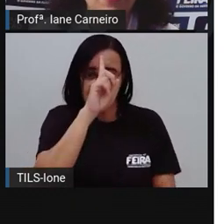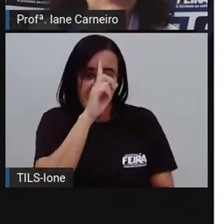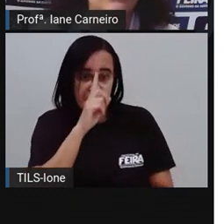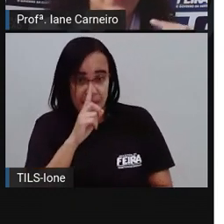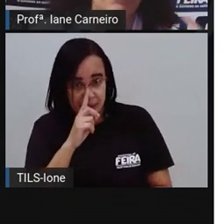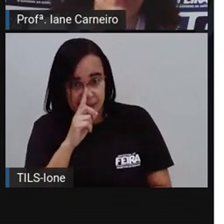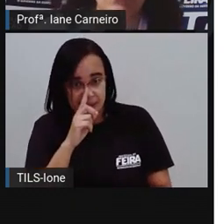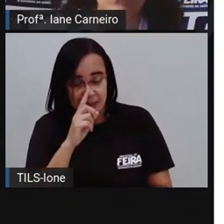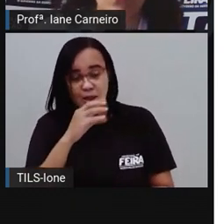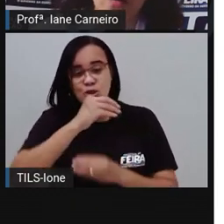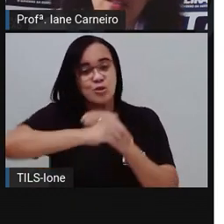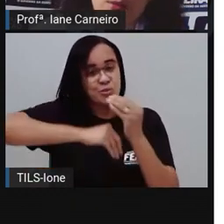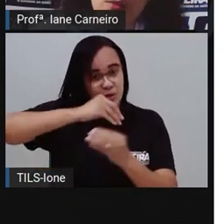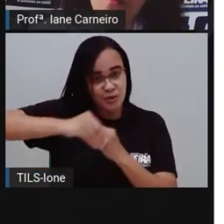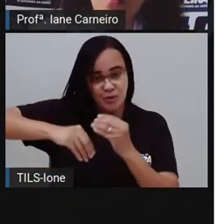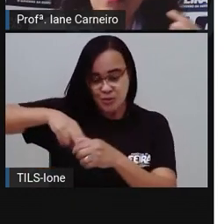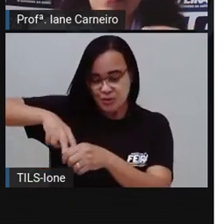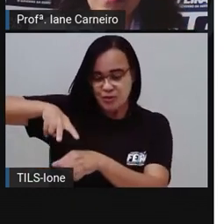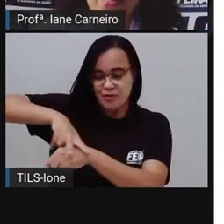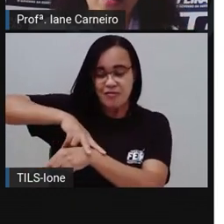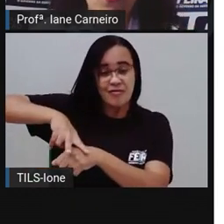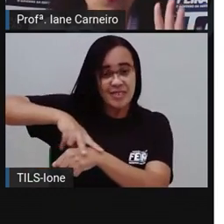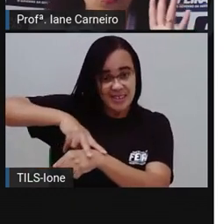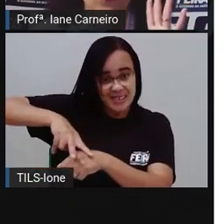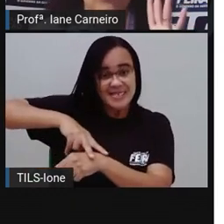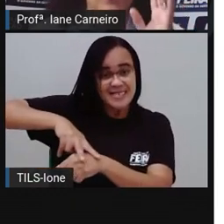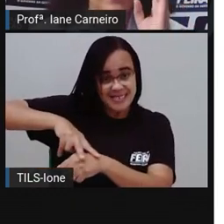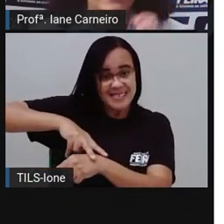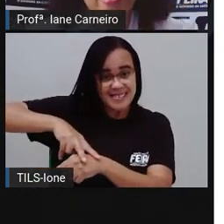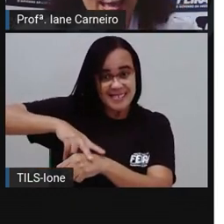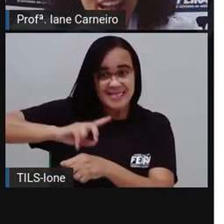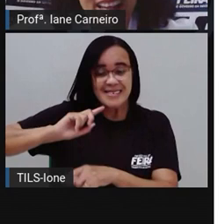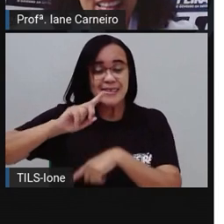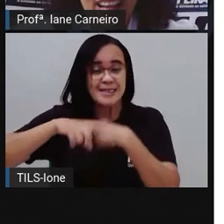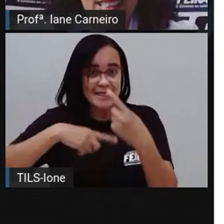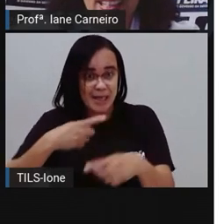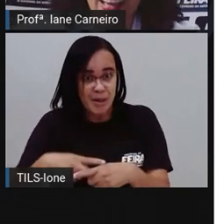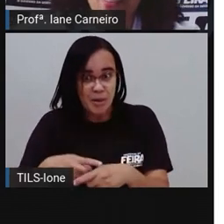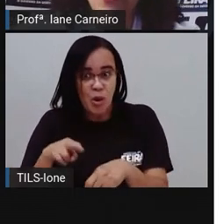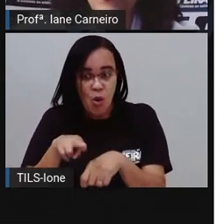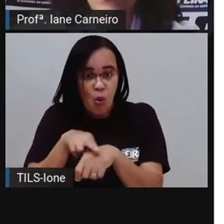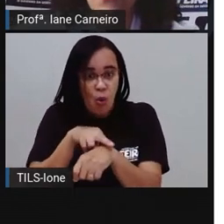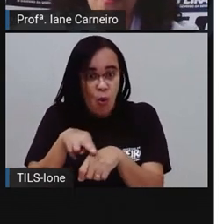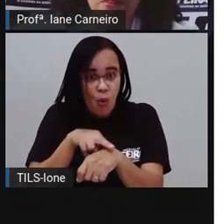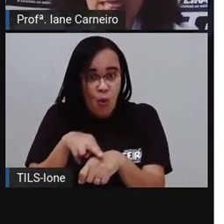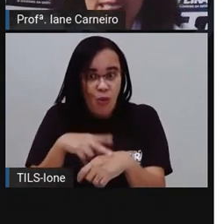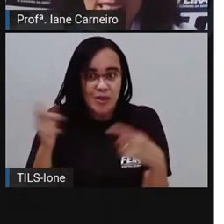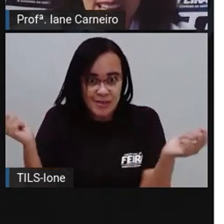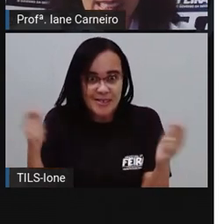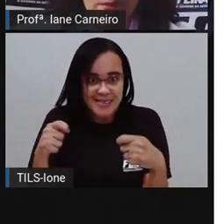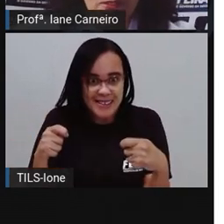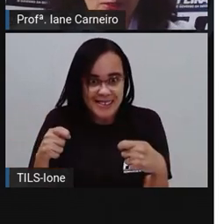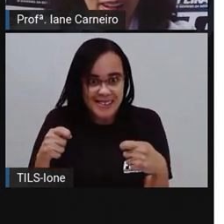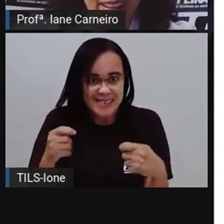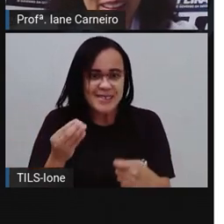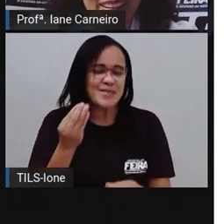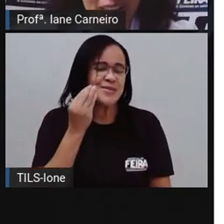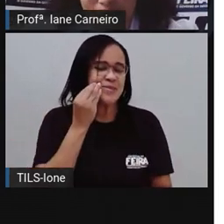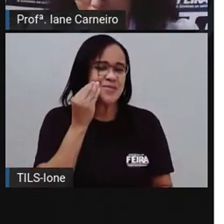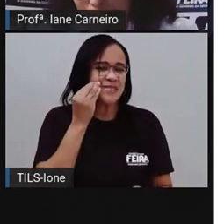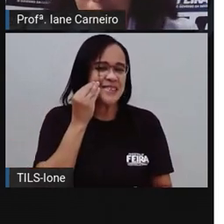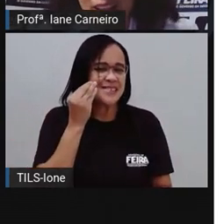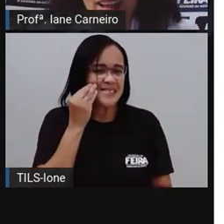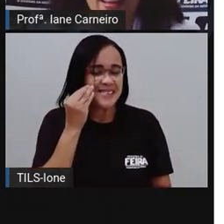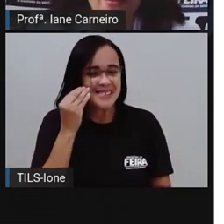juntarmos vermelho com azul, nós vamos ter o roxo. Será que dá certo, gente? Vamos ver se dá certo essa mistura aí.